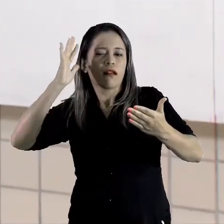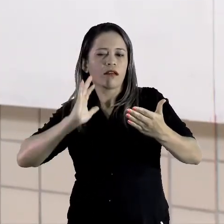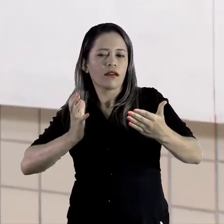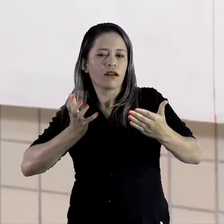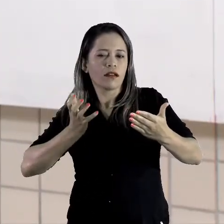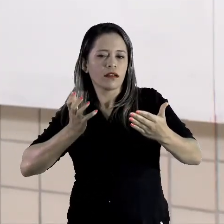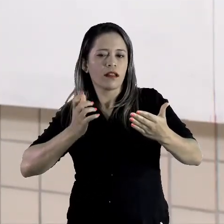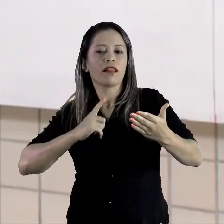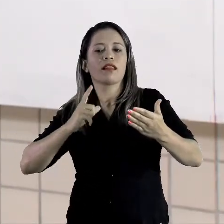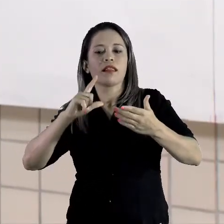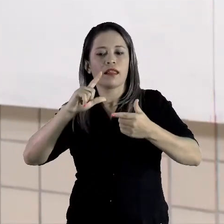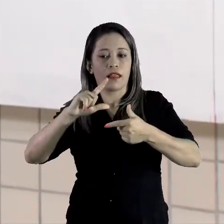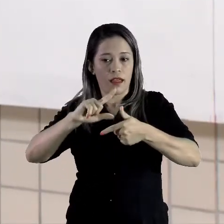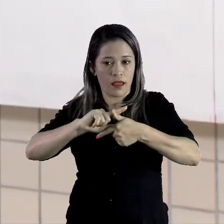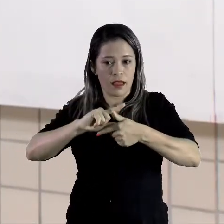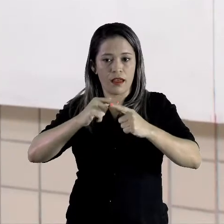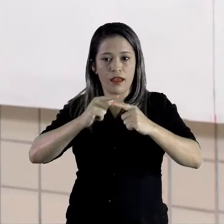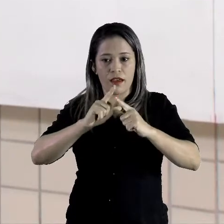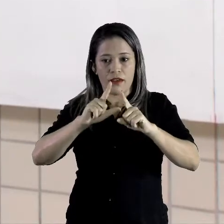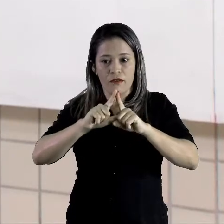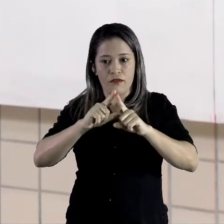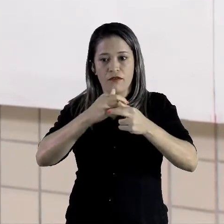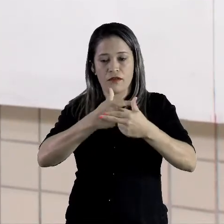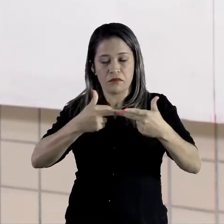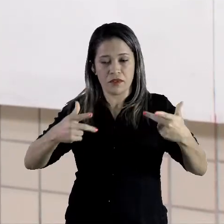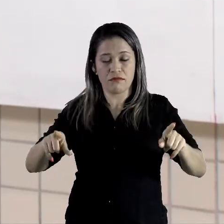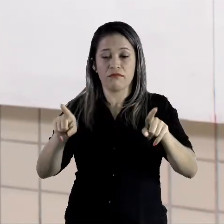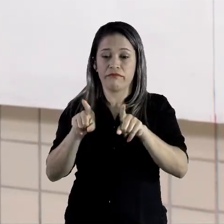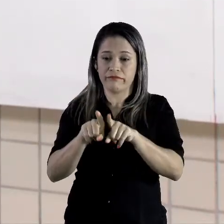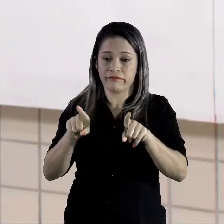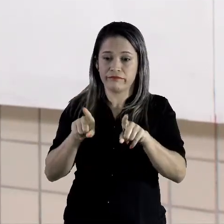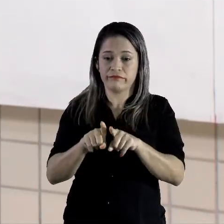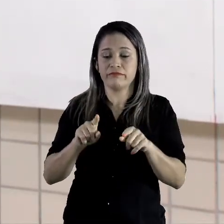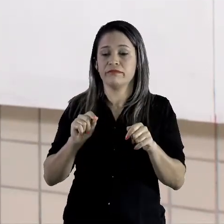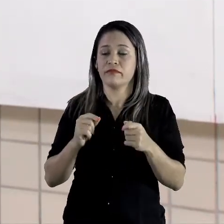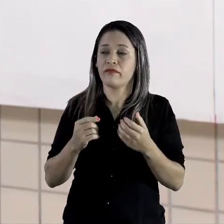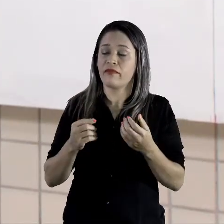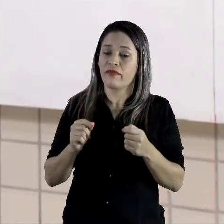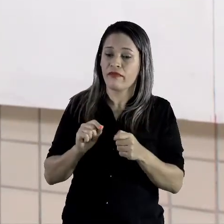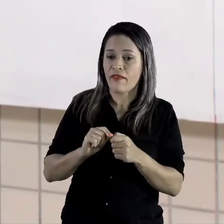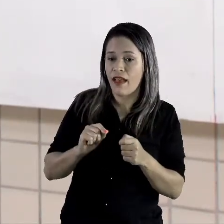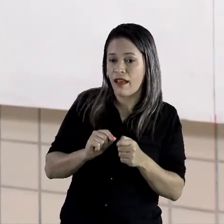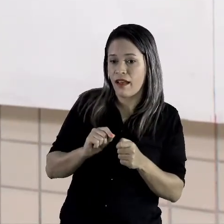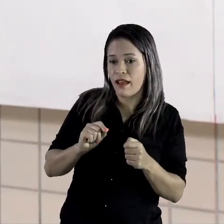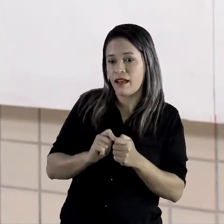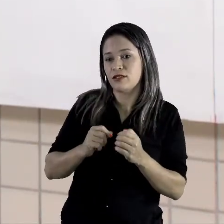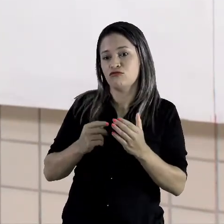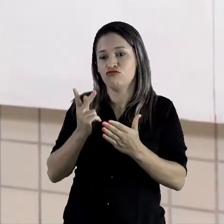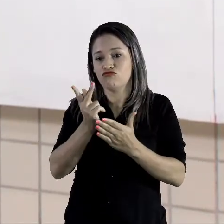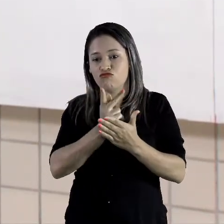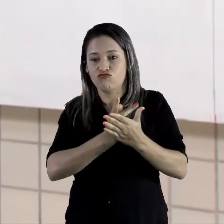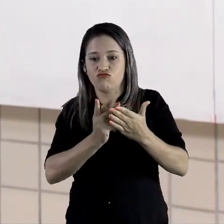figuras geométricas, que também formam desenhos e que podemos